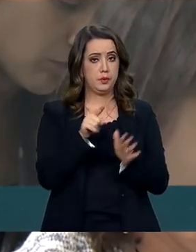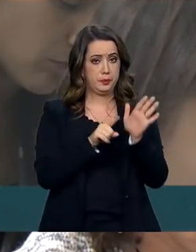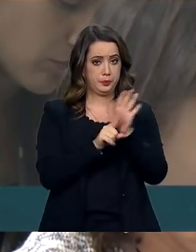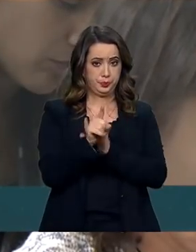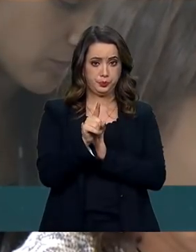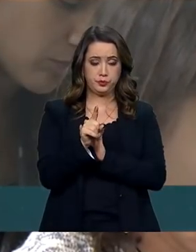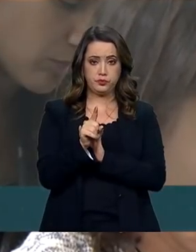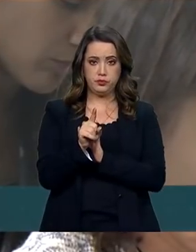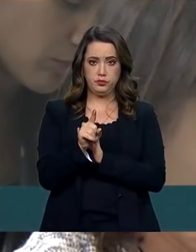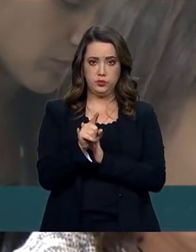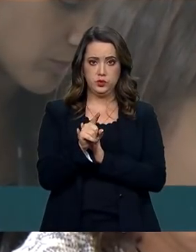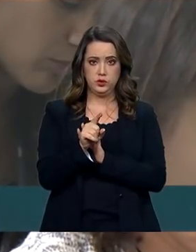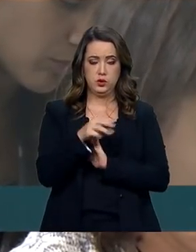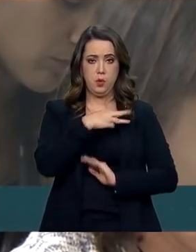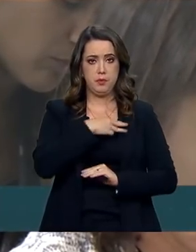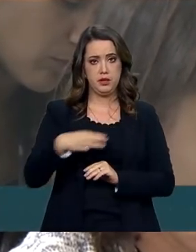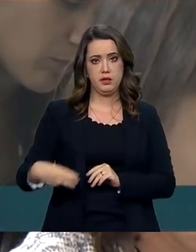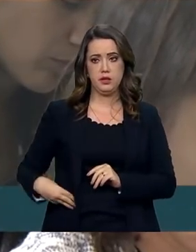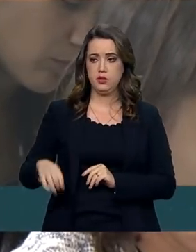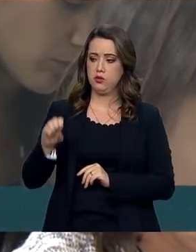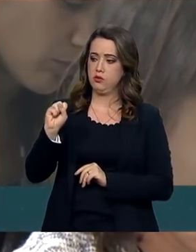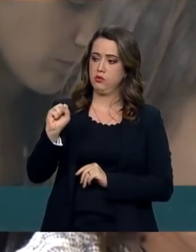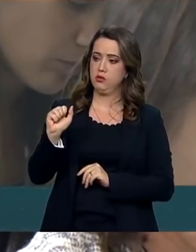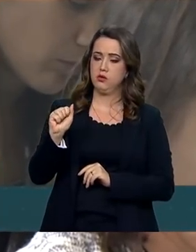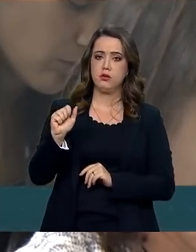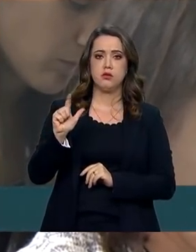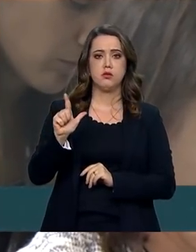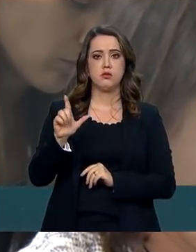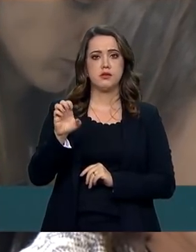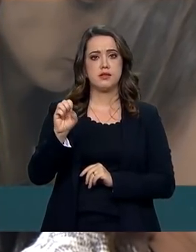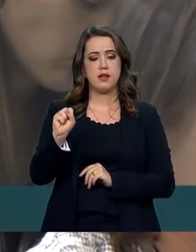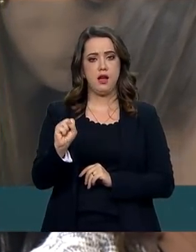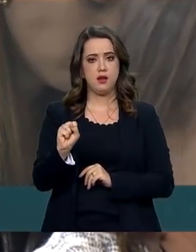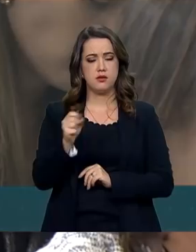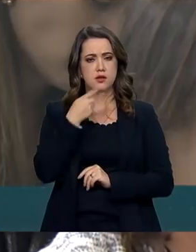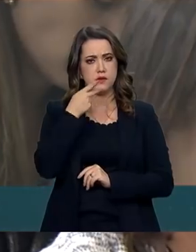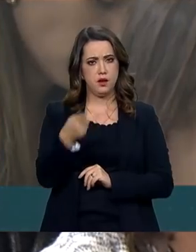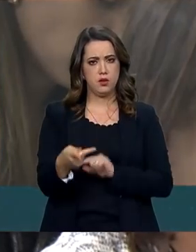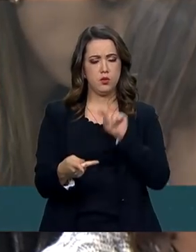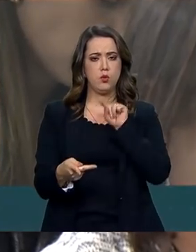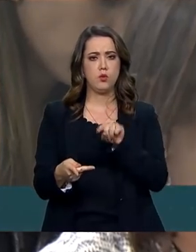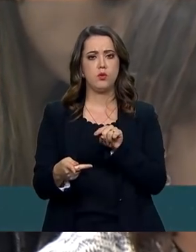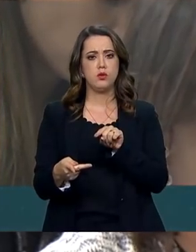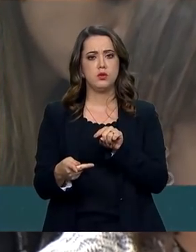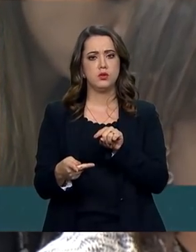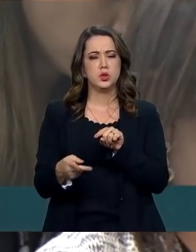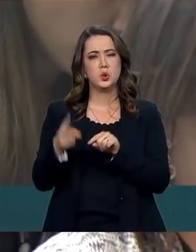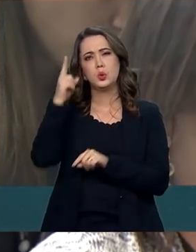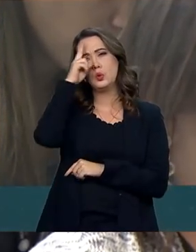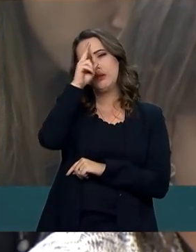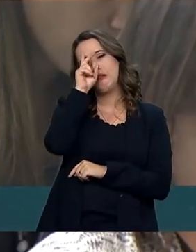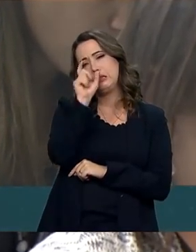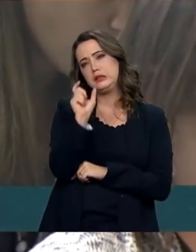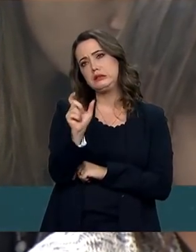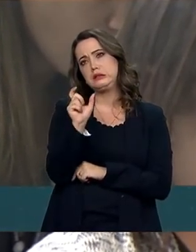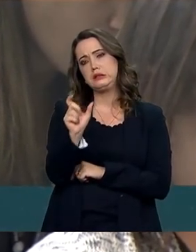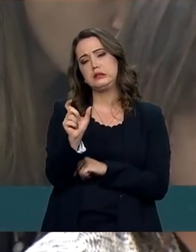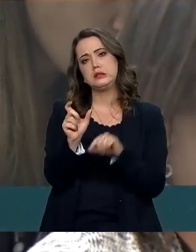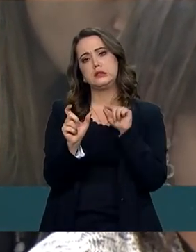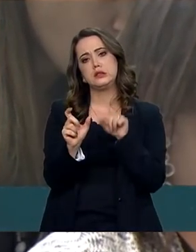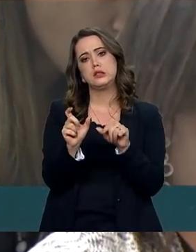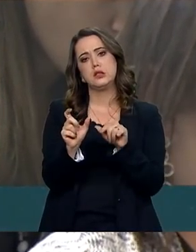relação ao ministro Salles, né? Que ele falou dessas... Não lembro bem a palavra.